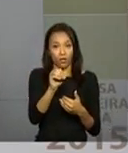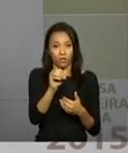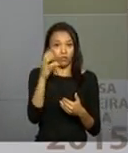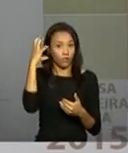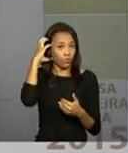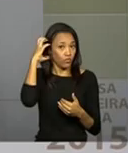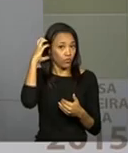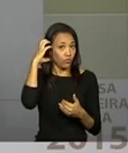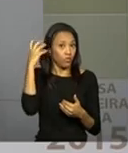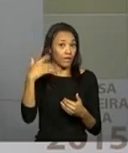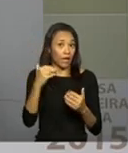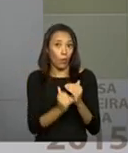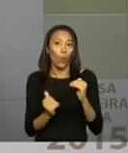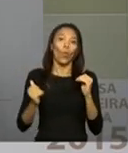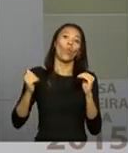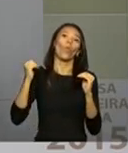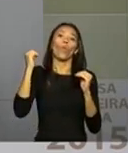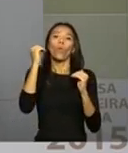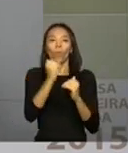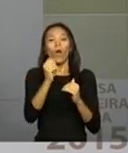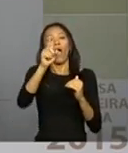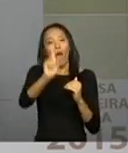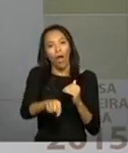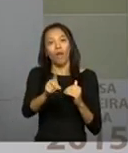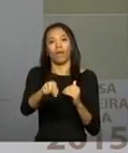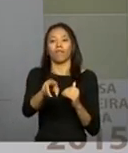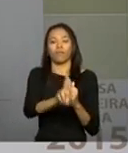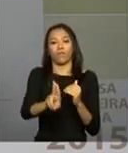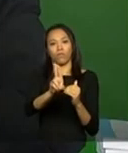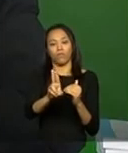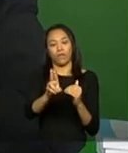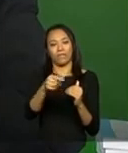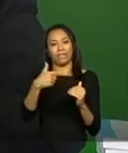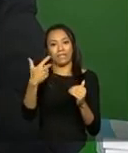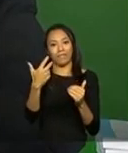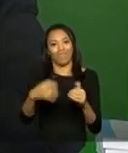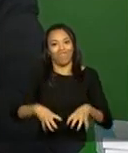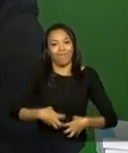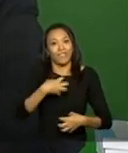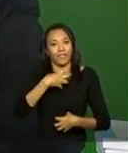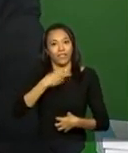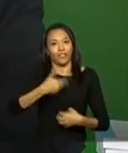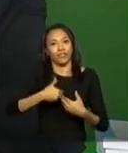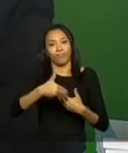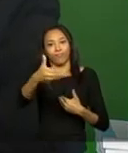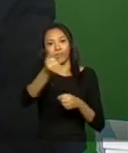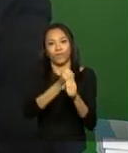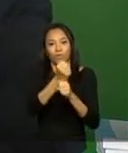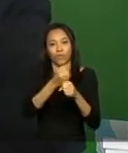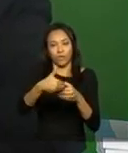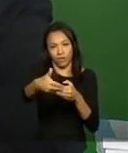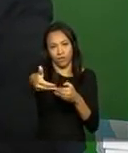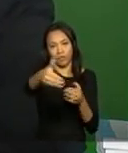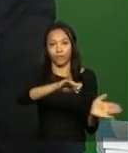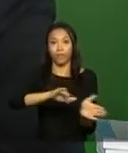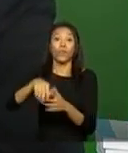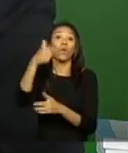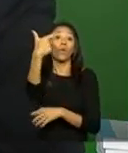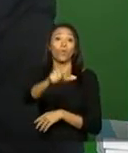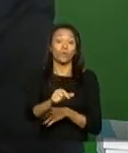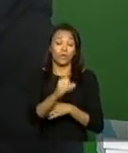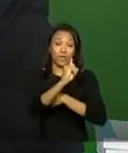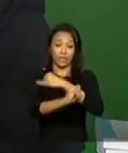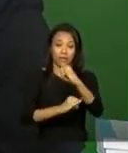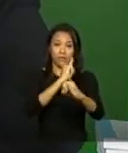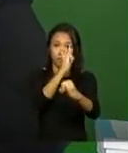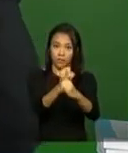esse gap, porque esse é o grande gap que tem que enfrentar para os próximos anos. Bem, a internet, que é o grande destaque, eu acho que